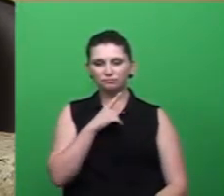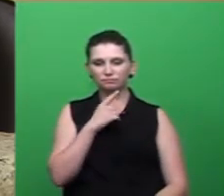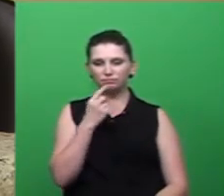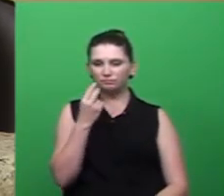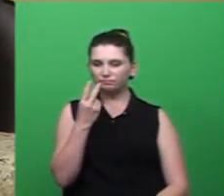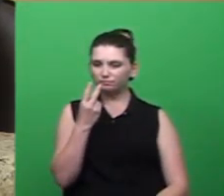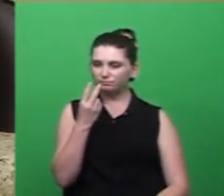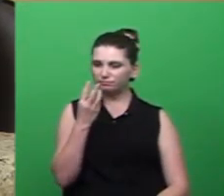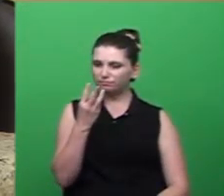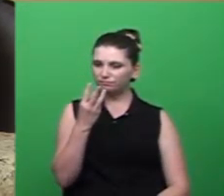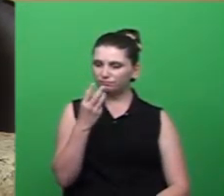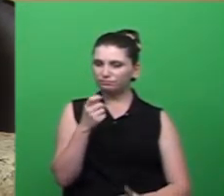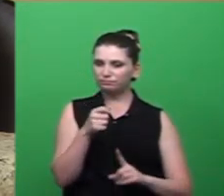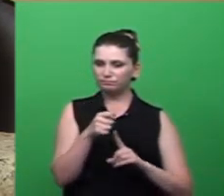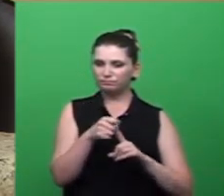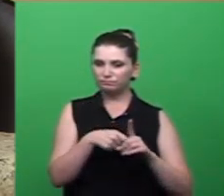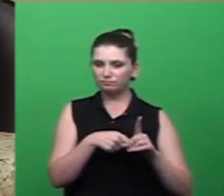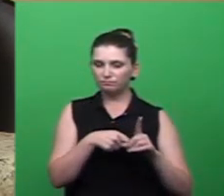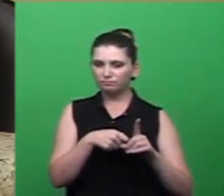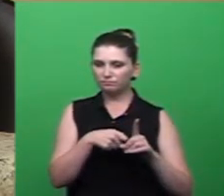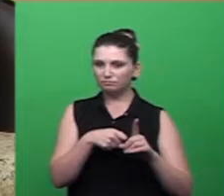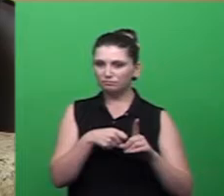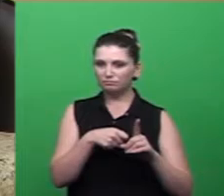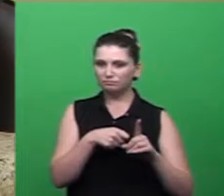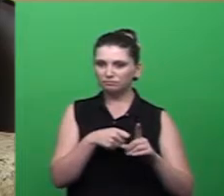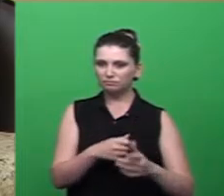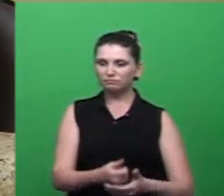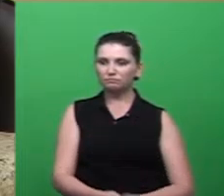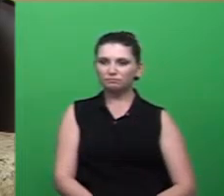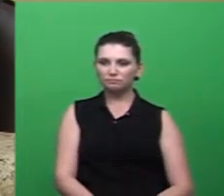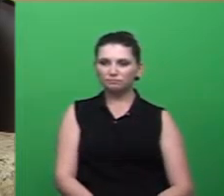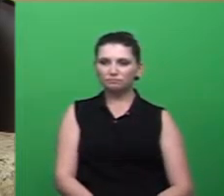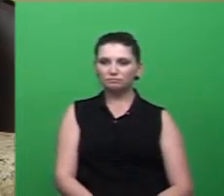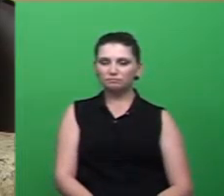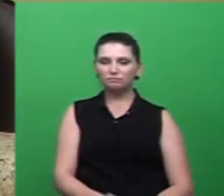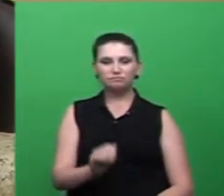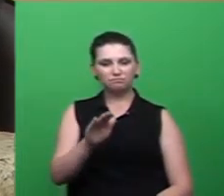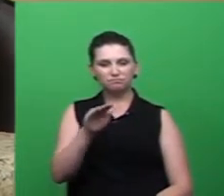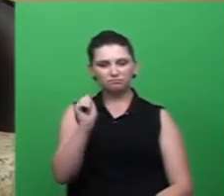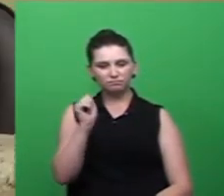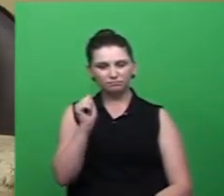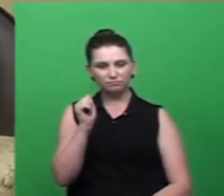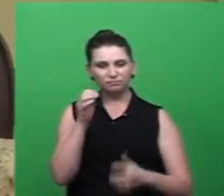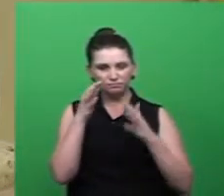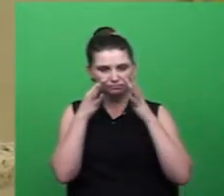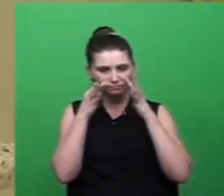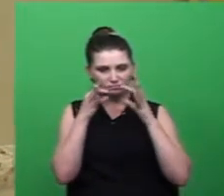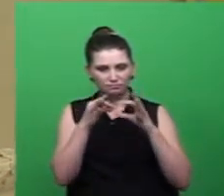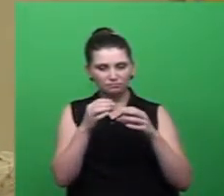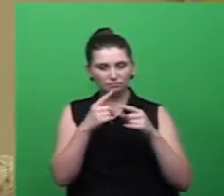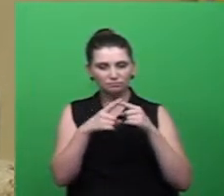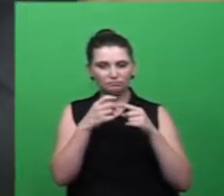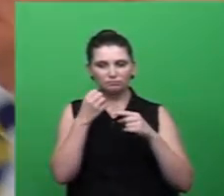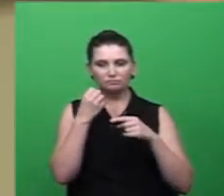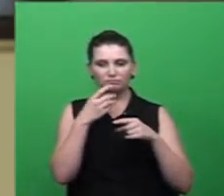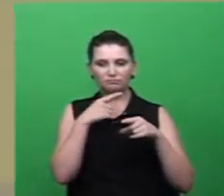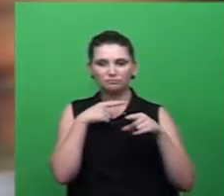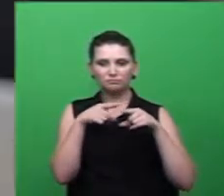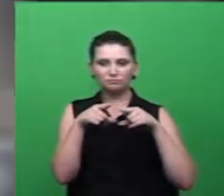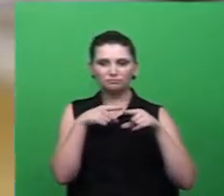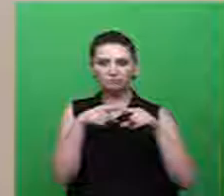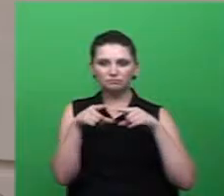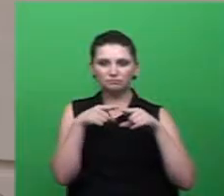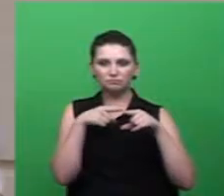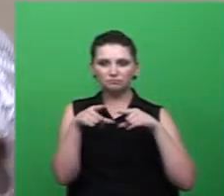no cargo de secretário me chamou muita atenção pelo desempenho dele no